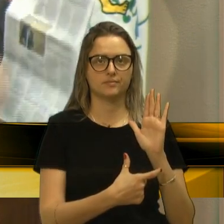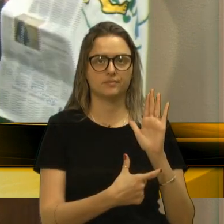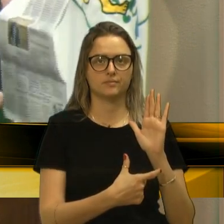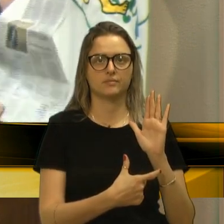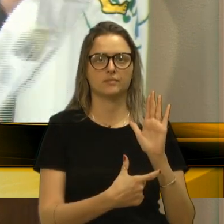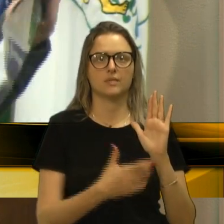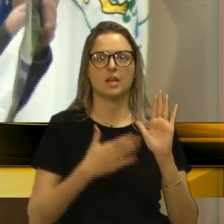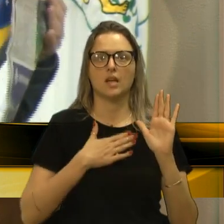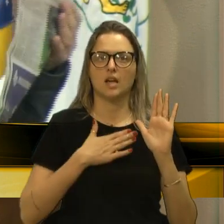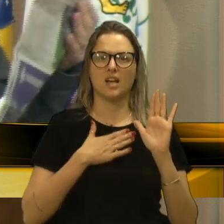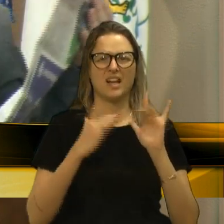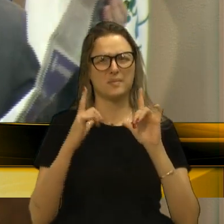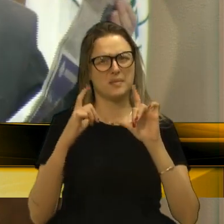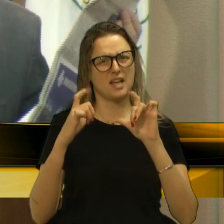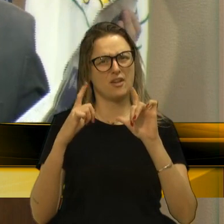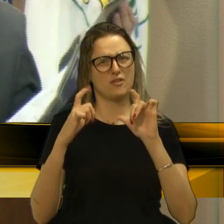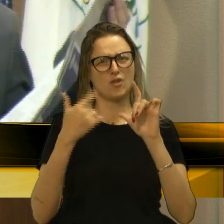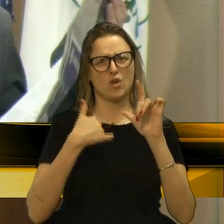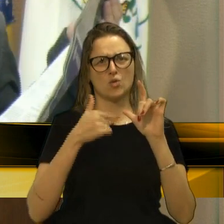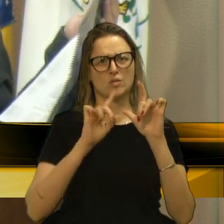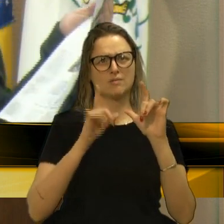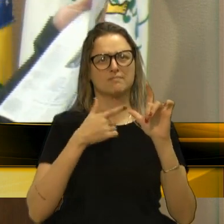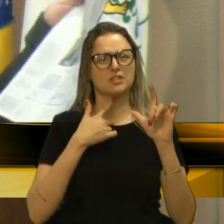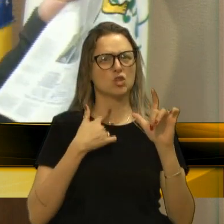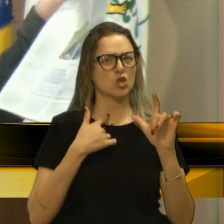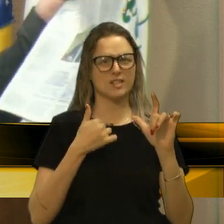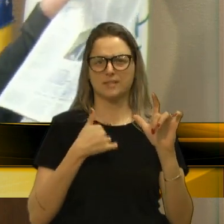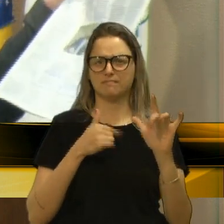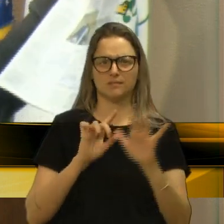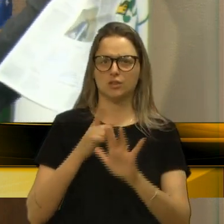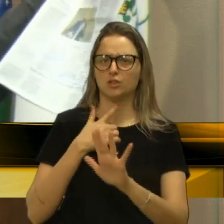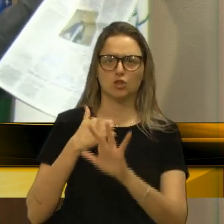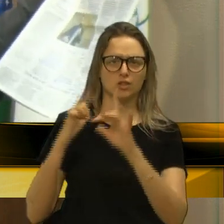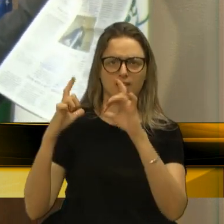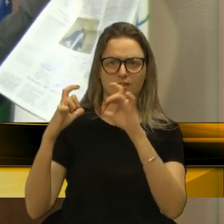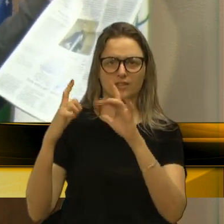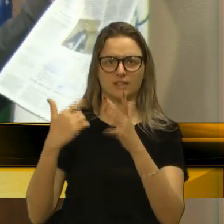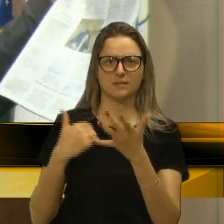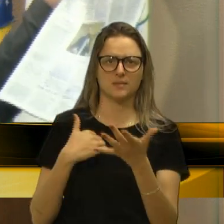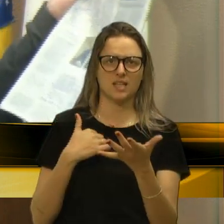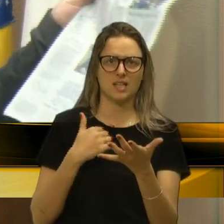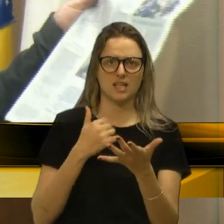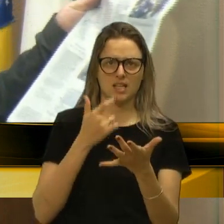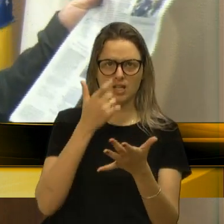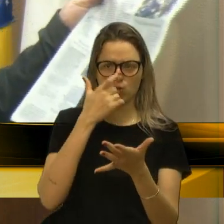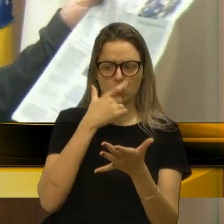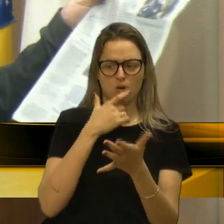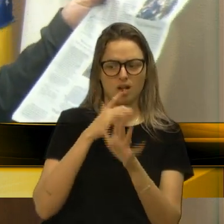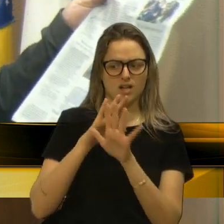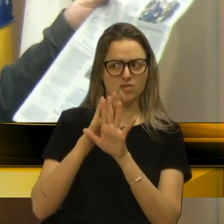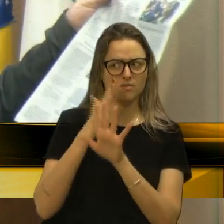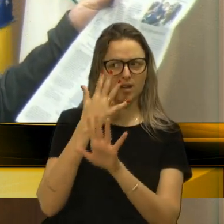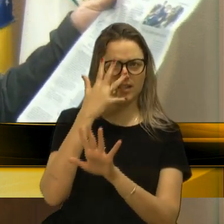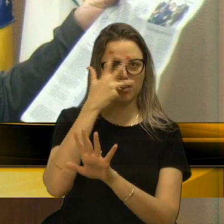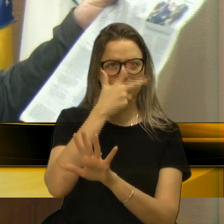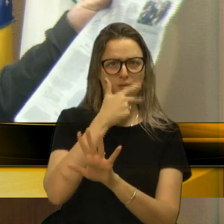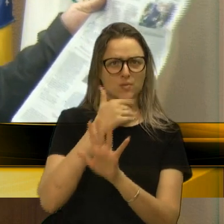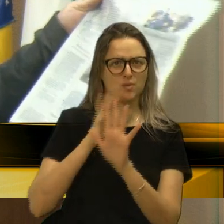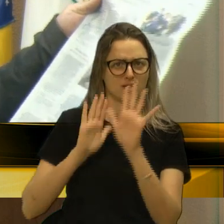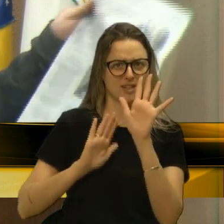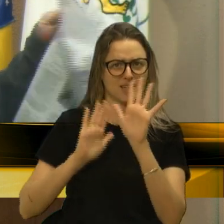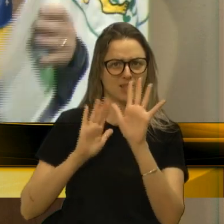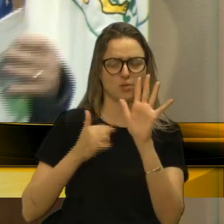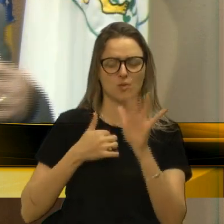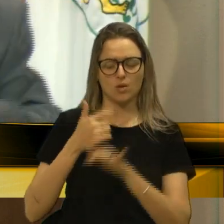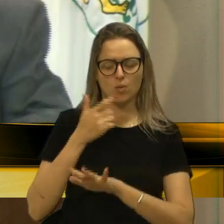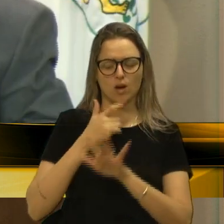A minha foto ali, não gostei muito. Não gostei muito, porque eu me acho mais direitinho. Me acho